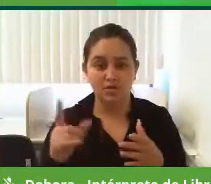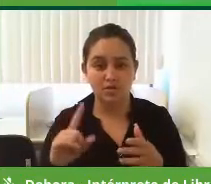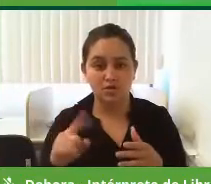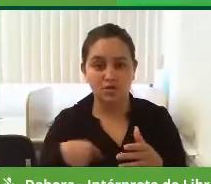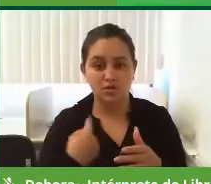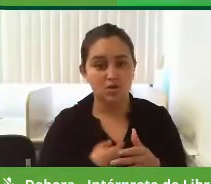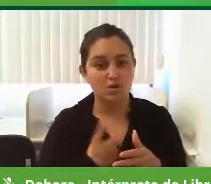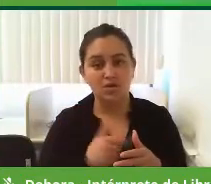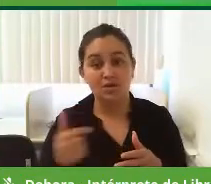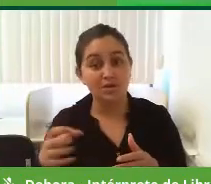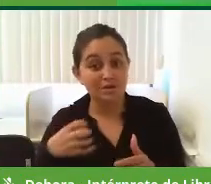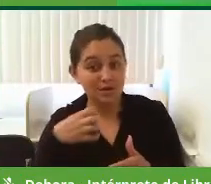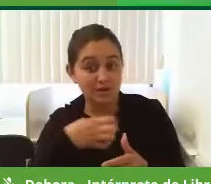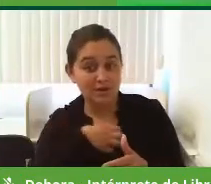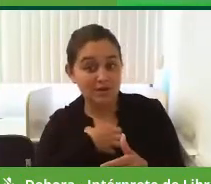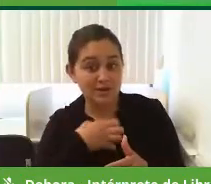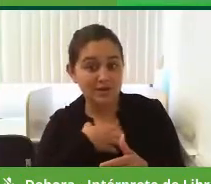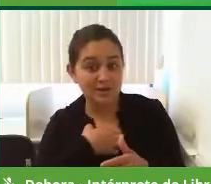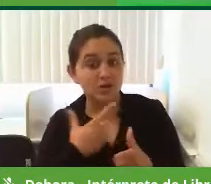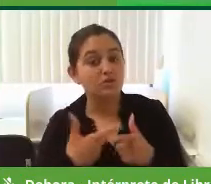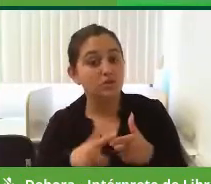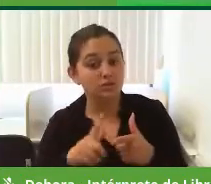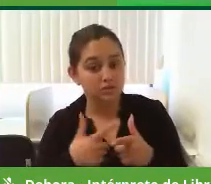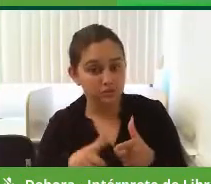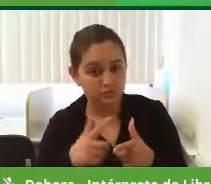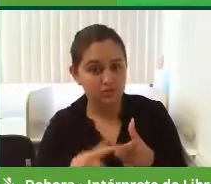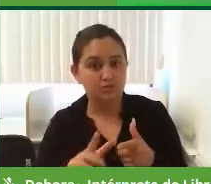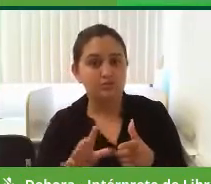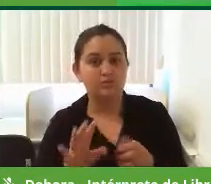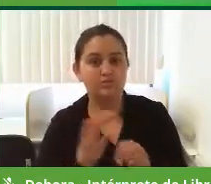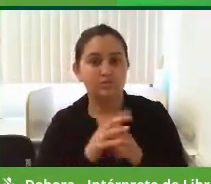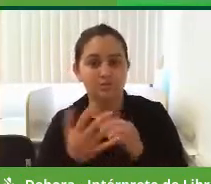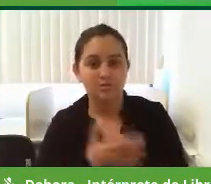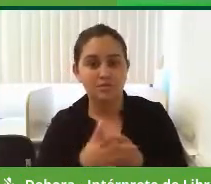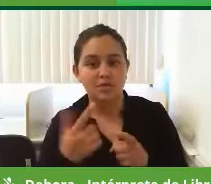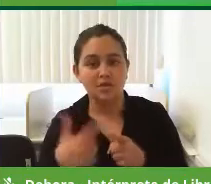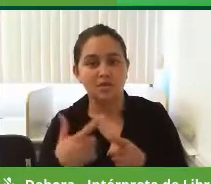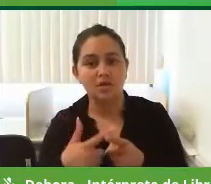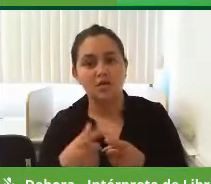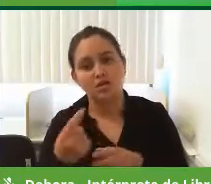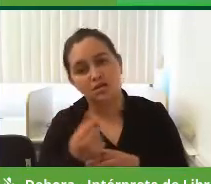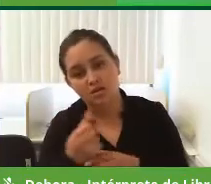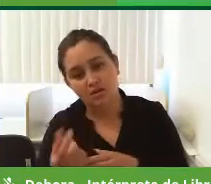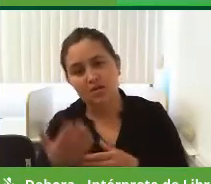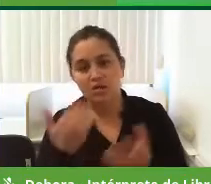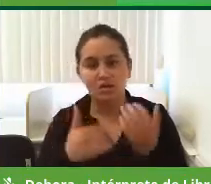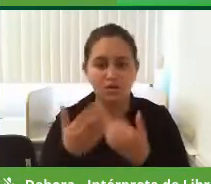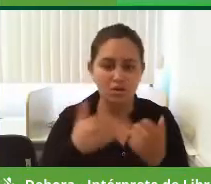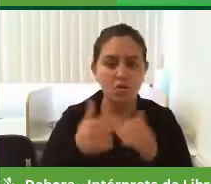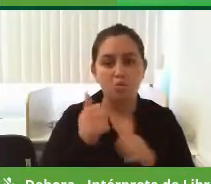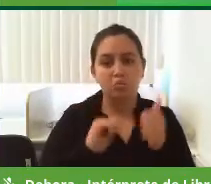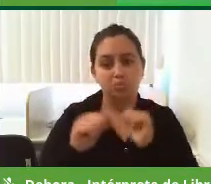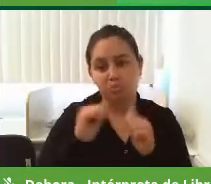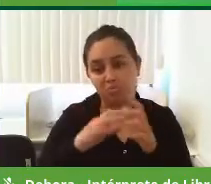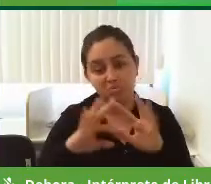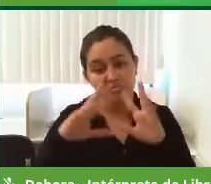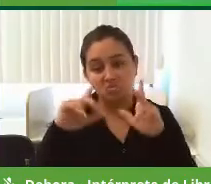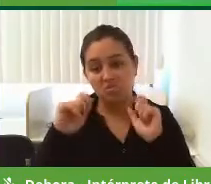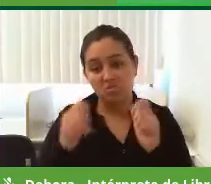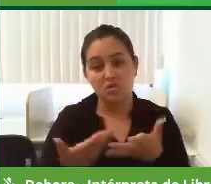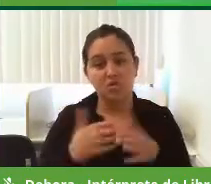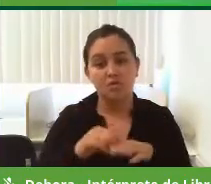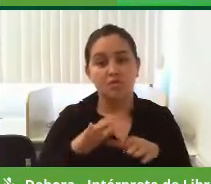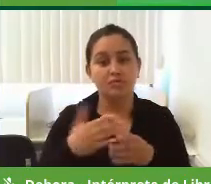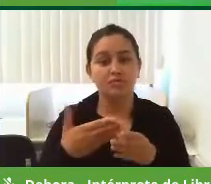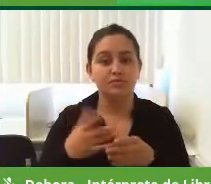sentindo ainda o problema da pandemia, porque o povo ainda tem um dinheirinho para comer, para beber, para se transportar e por aí